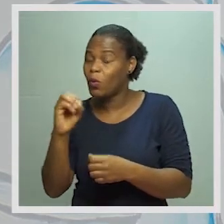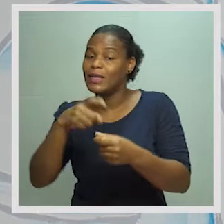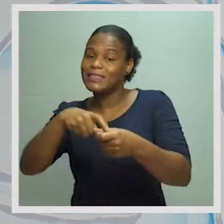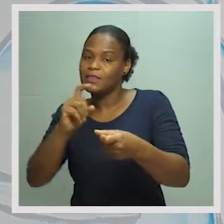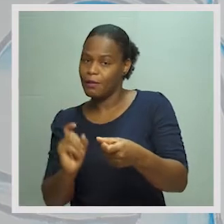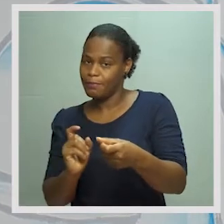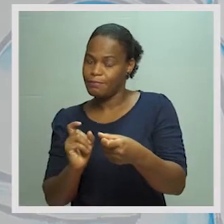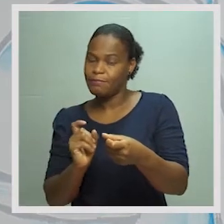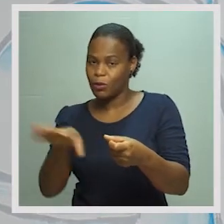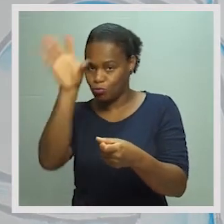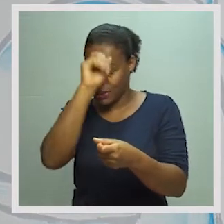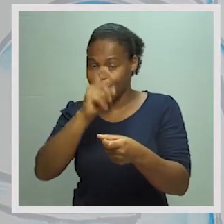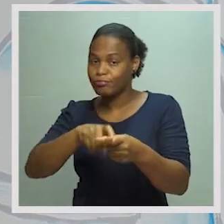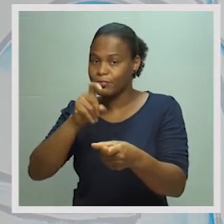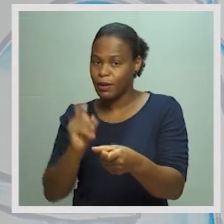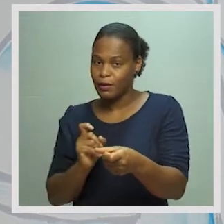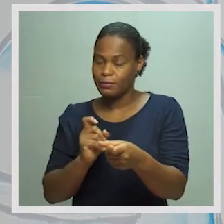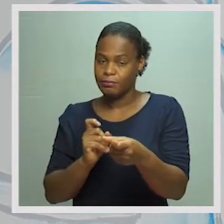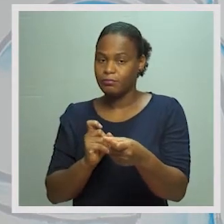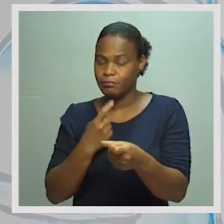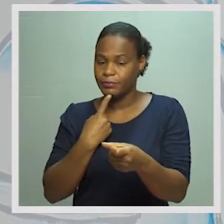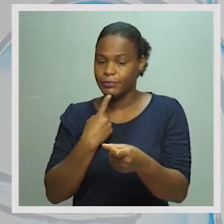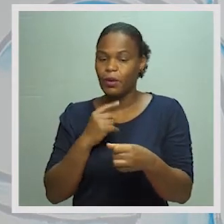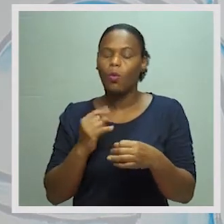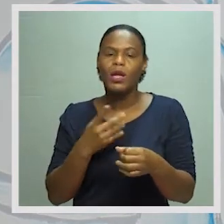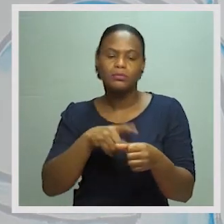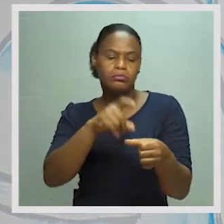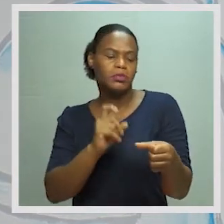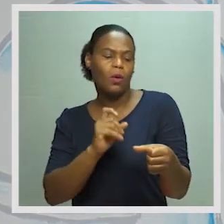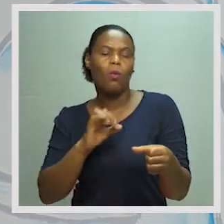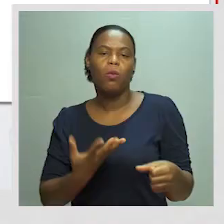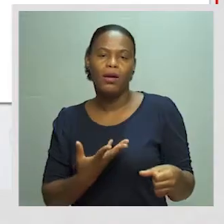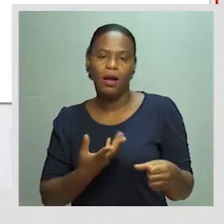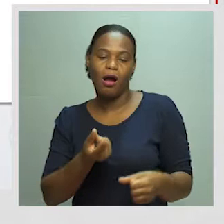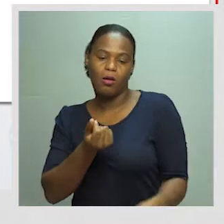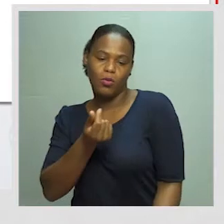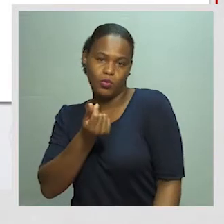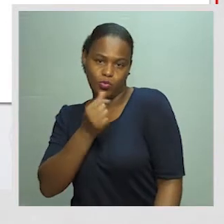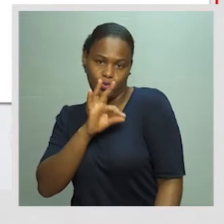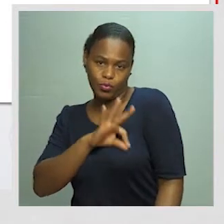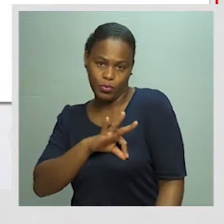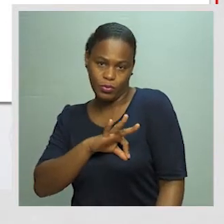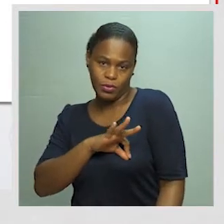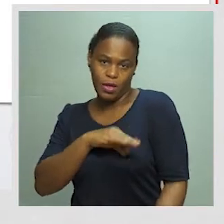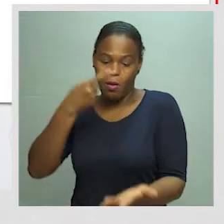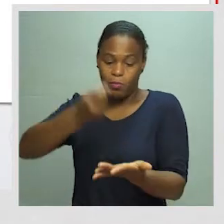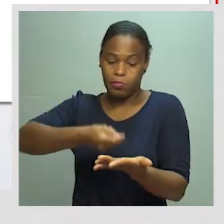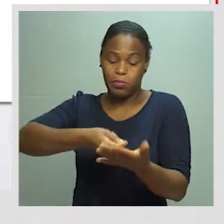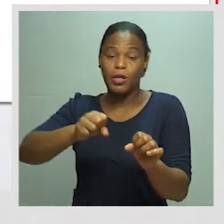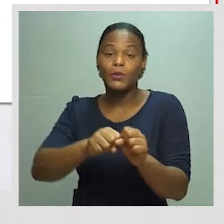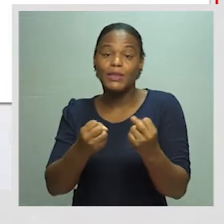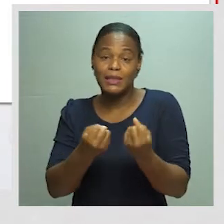econômico, que é o Estado. Quais são os fluxos de saída? Vencimentos e prestação sociais,